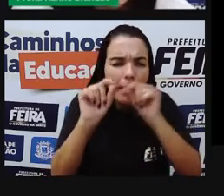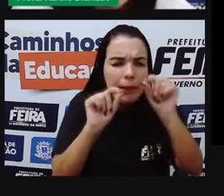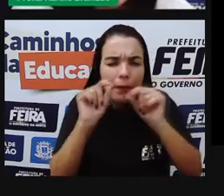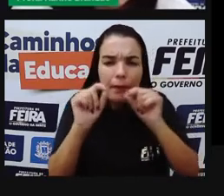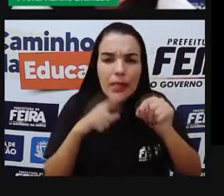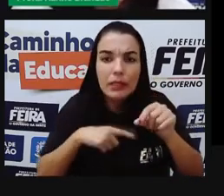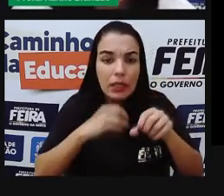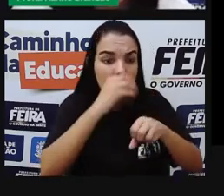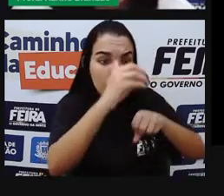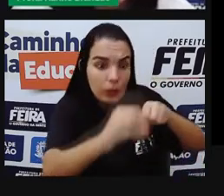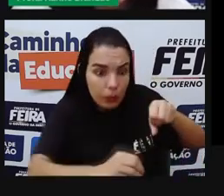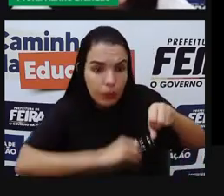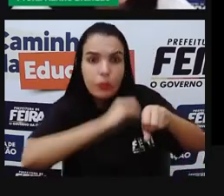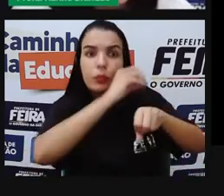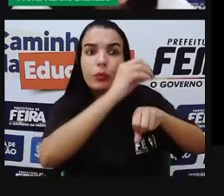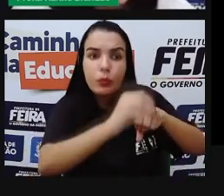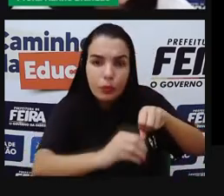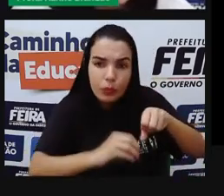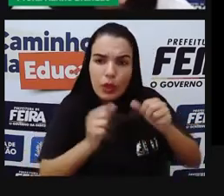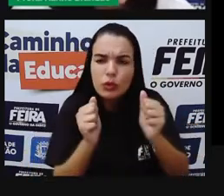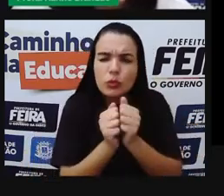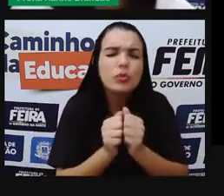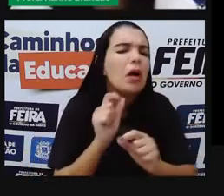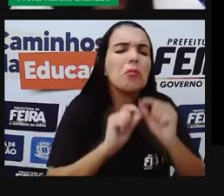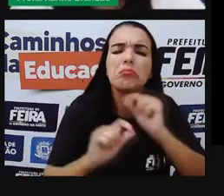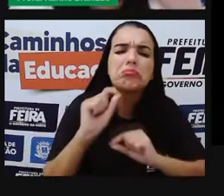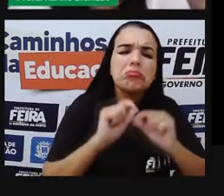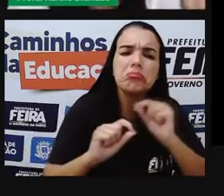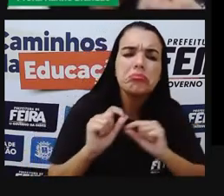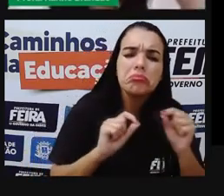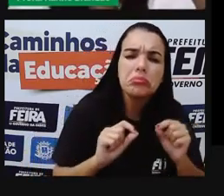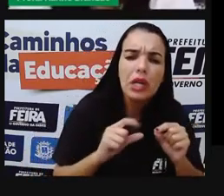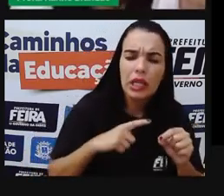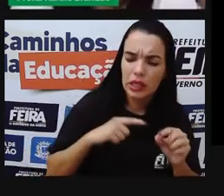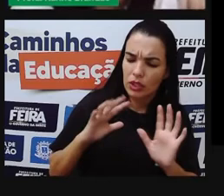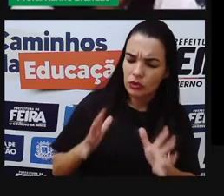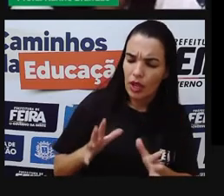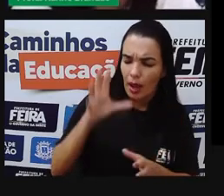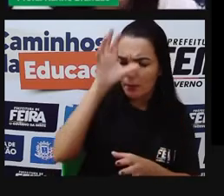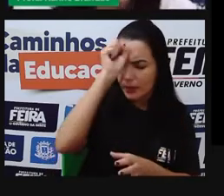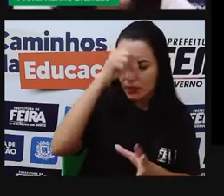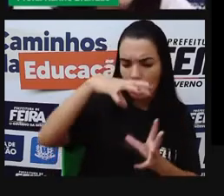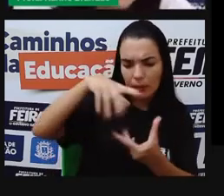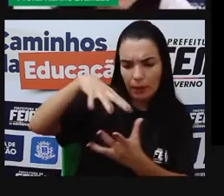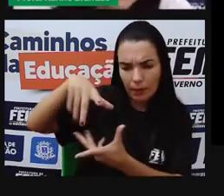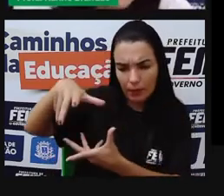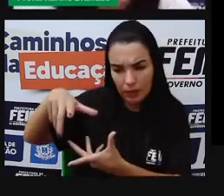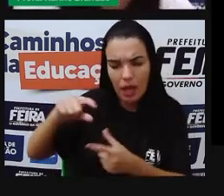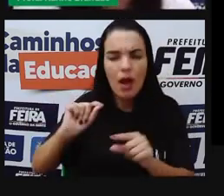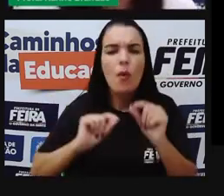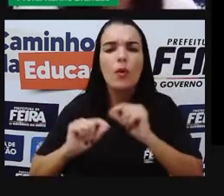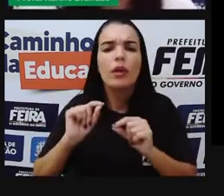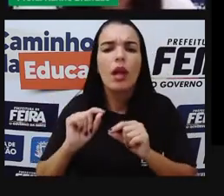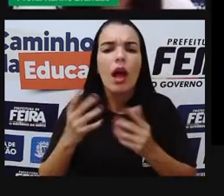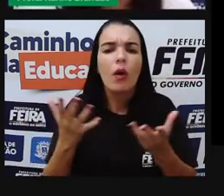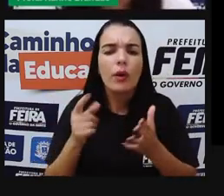planetas. O que são essas outras coisinhas aqui? Essas outras pontinhas girando ao redor desses